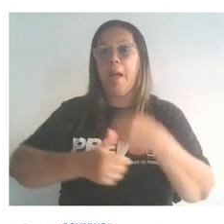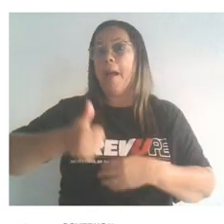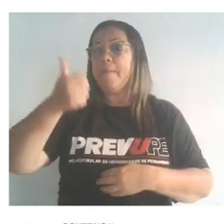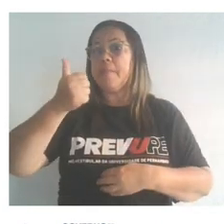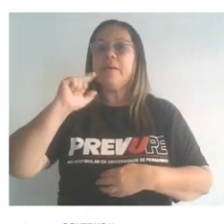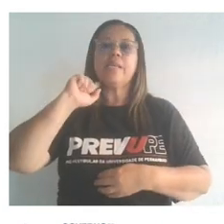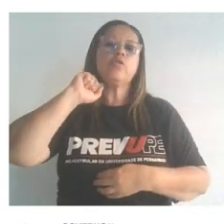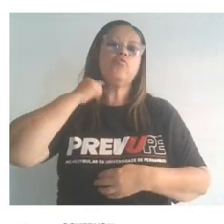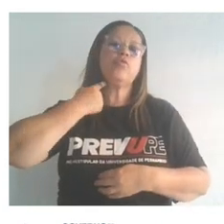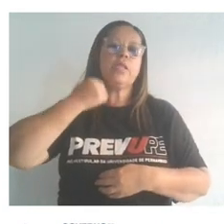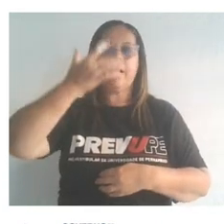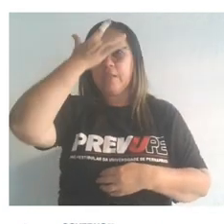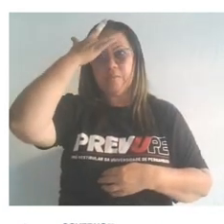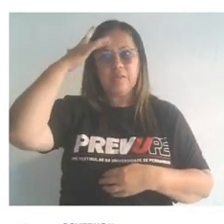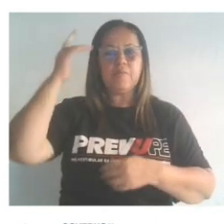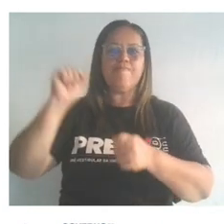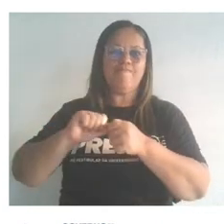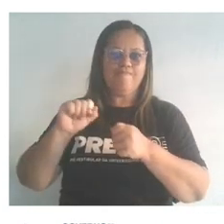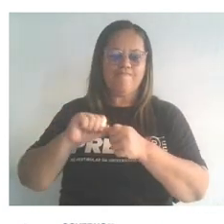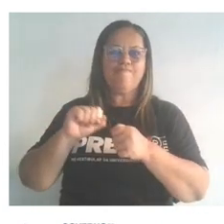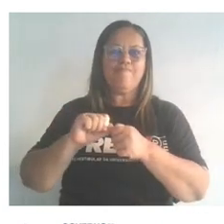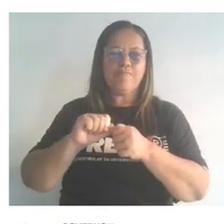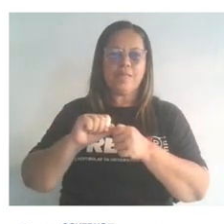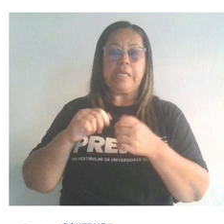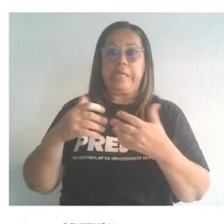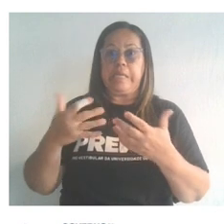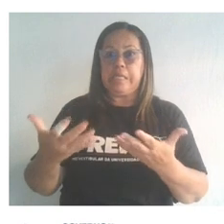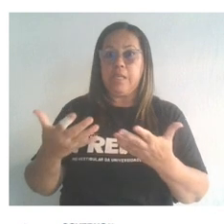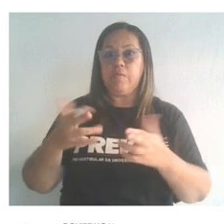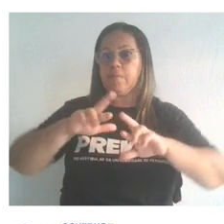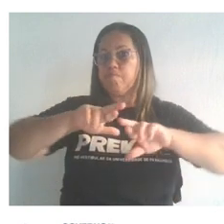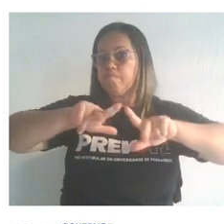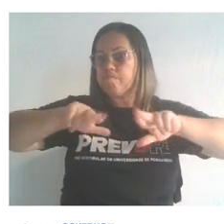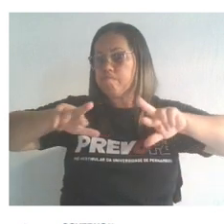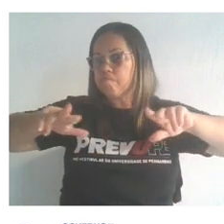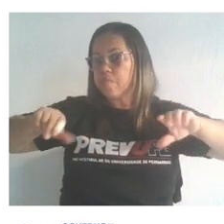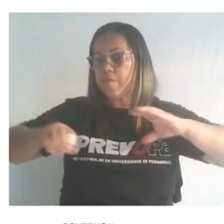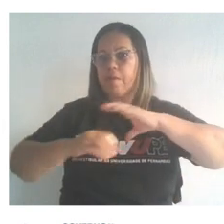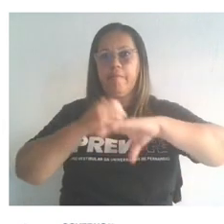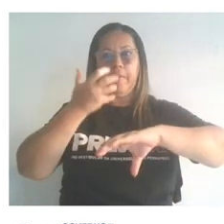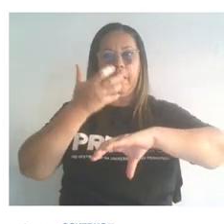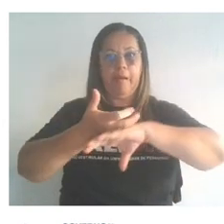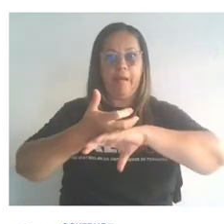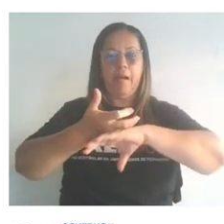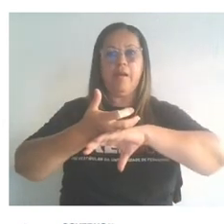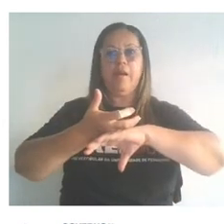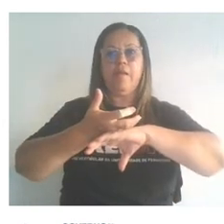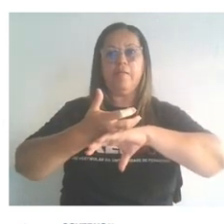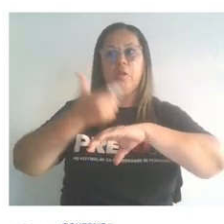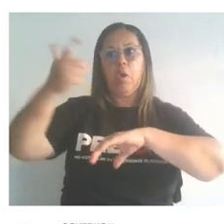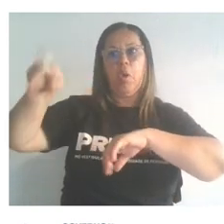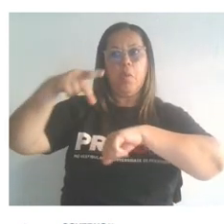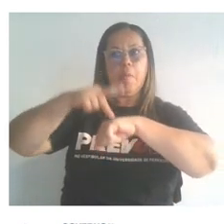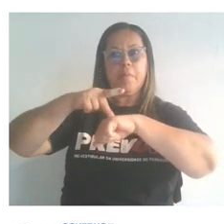é a poluição causada pelo homem. Então, a invasão de espécies, né? Exóticas numa área, ou a inserção dessas